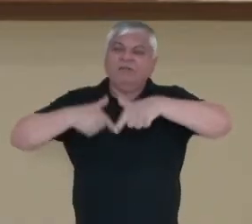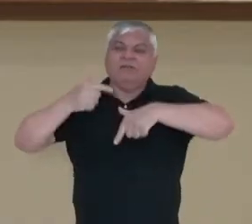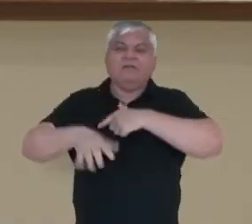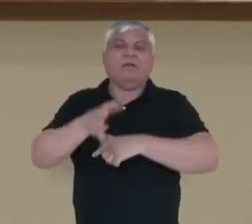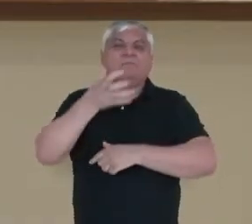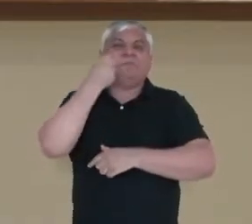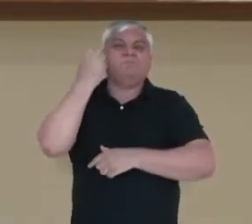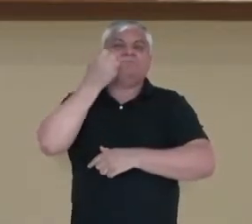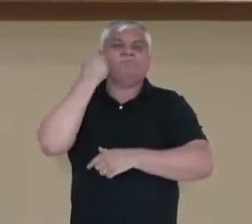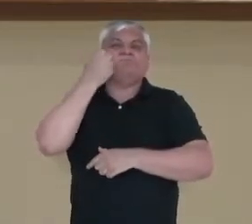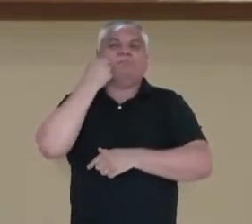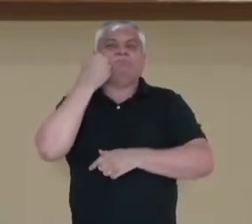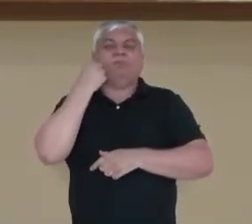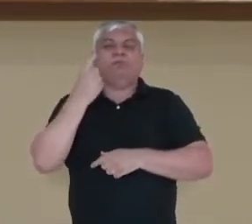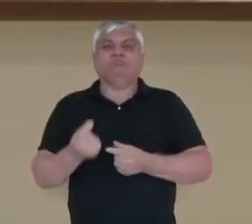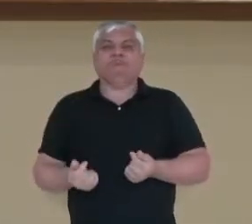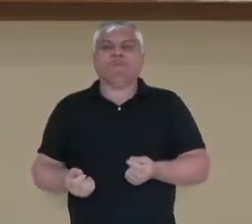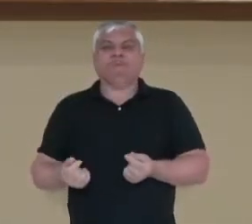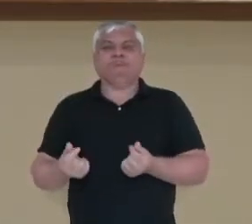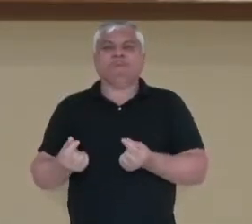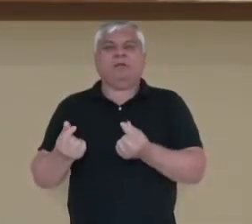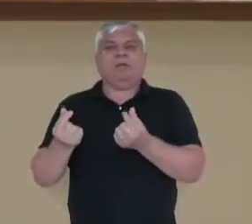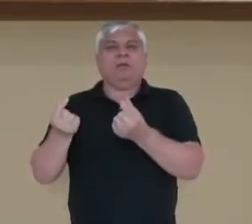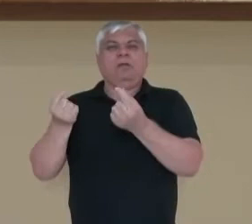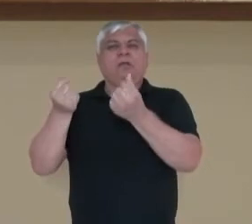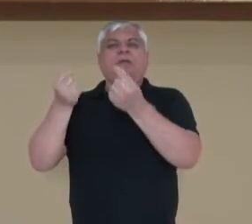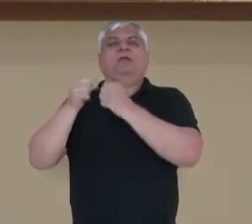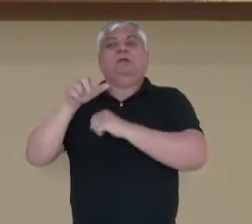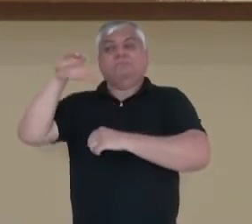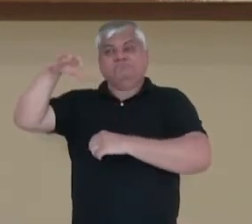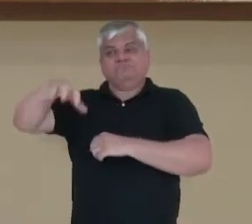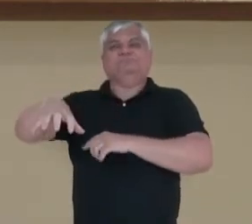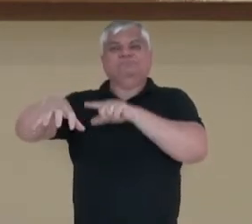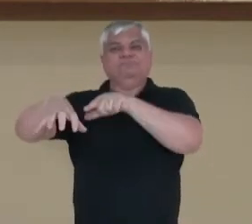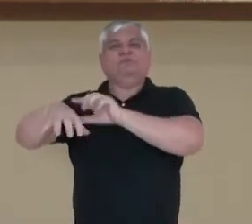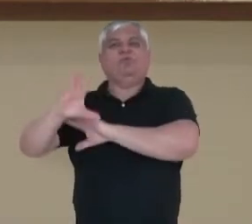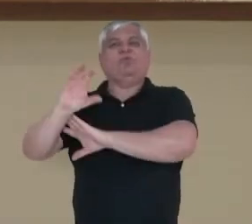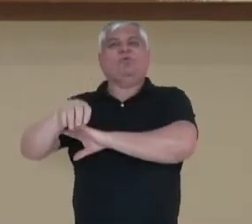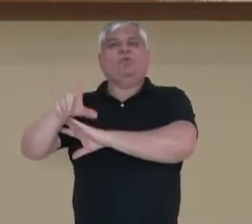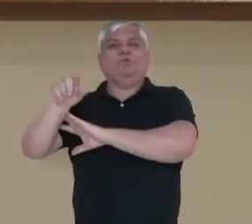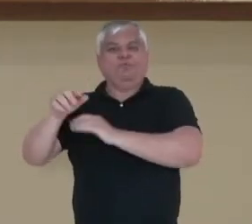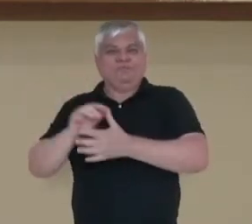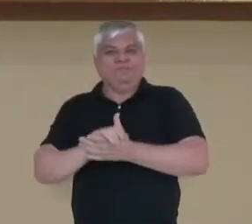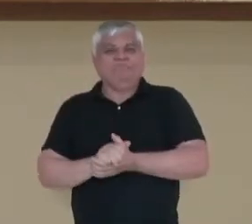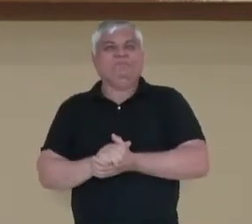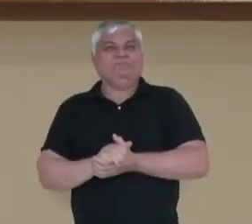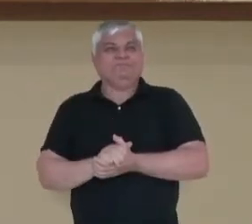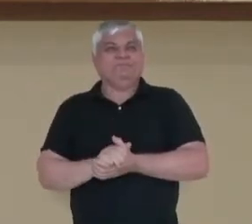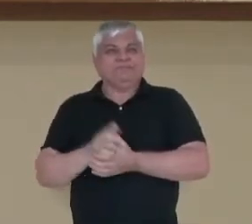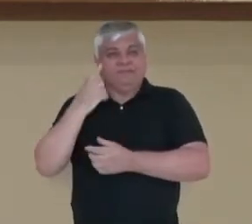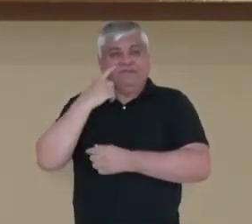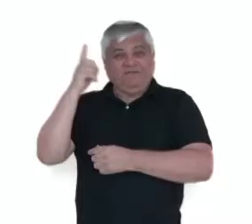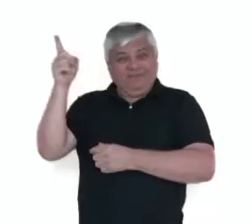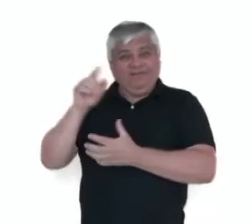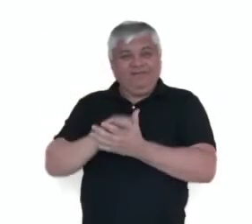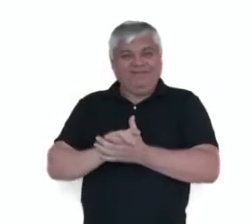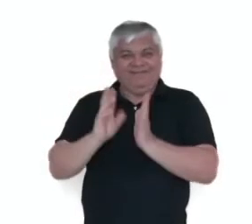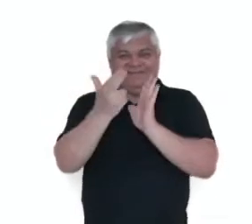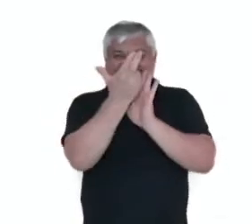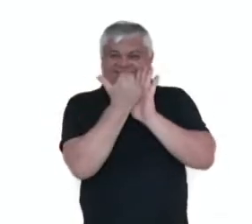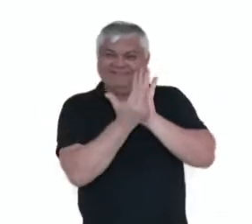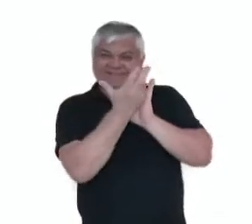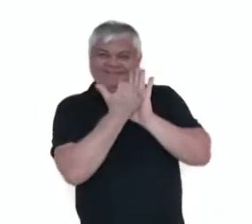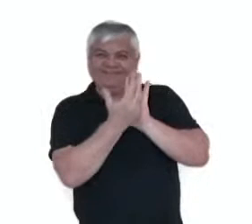incalculável dentro do continente africano, ali do Congo. E aqui a gente vai ver que tem, inclusive, uma